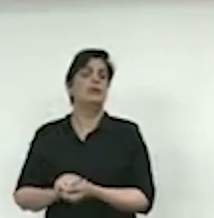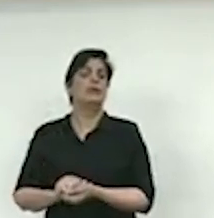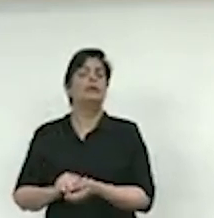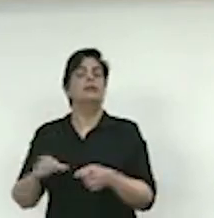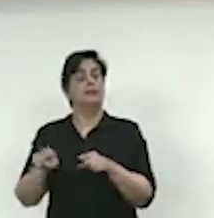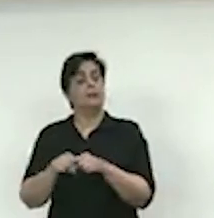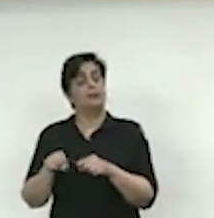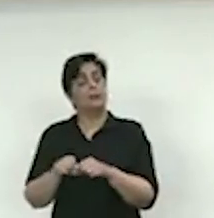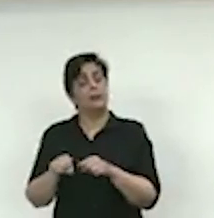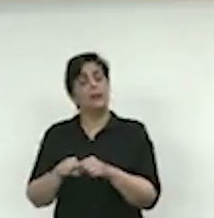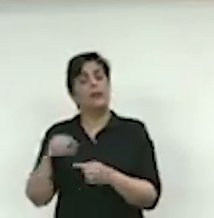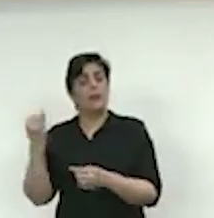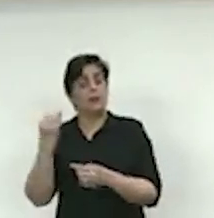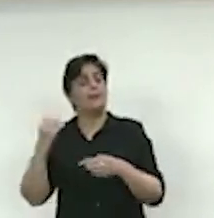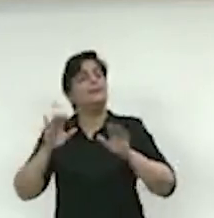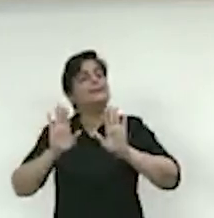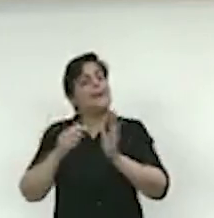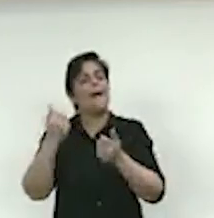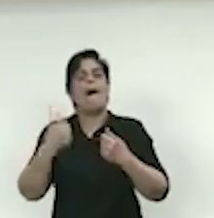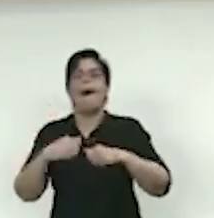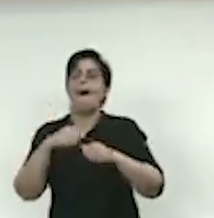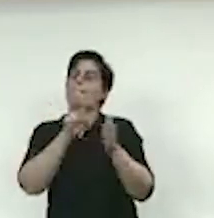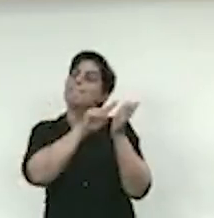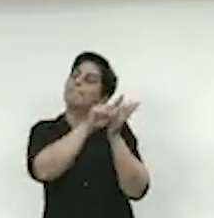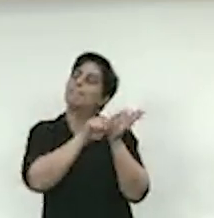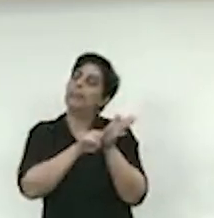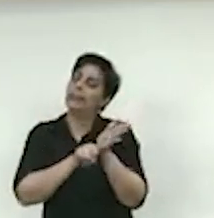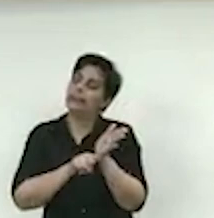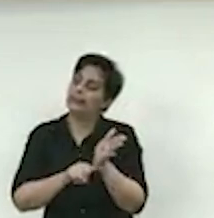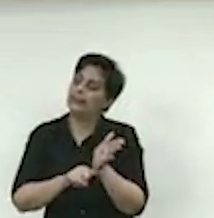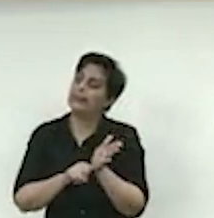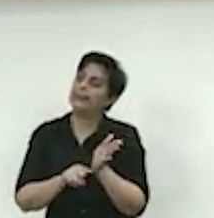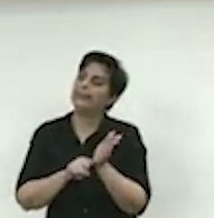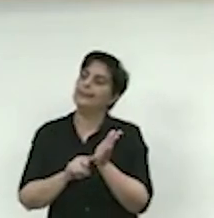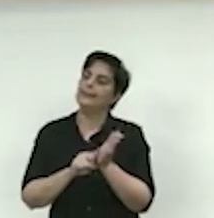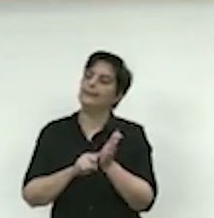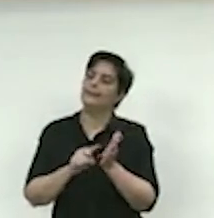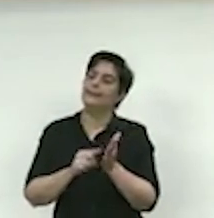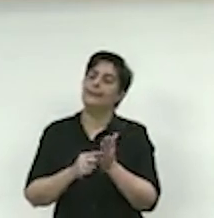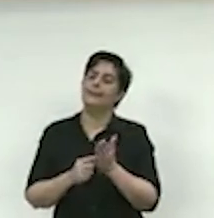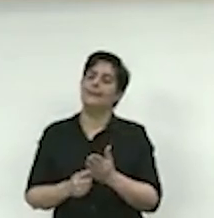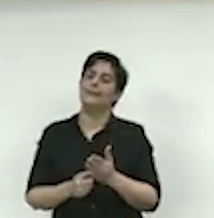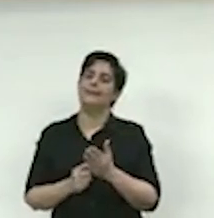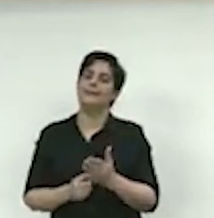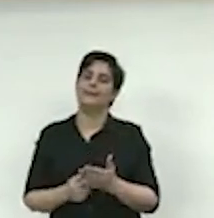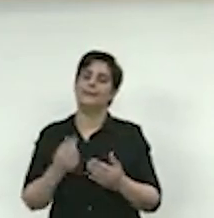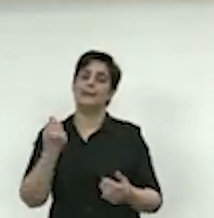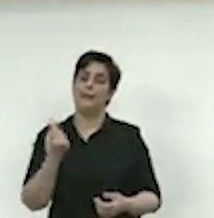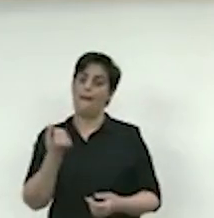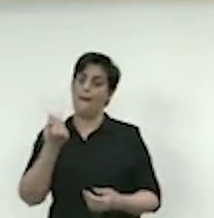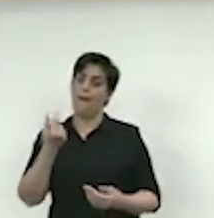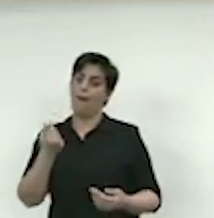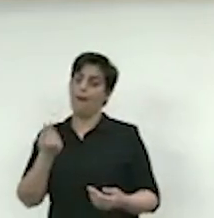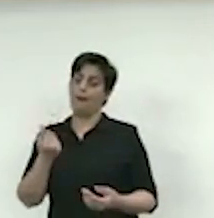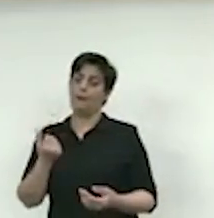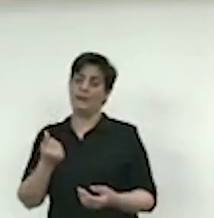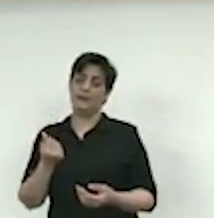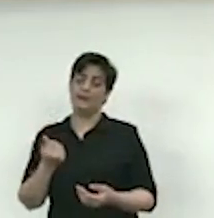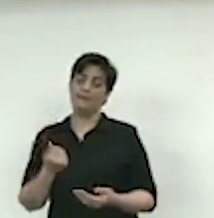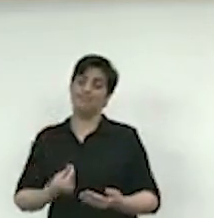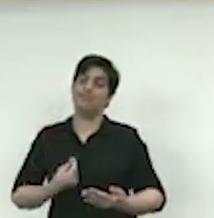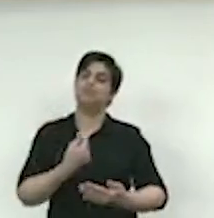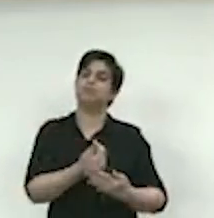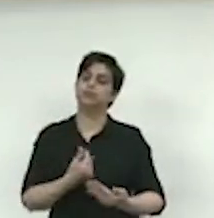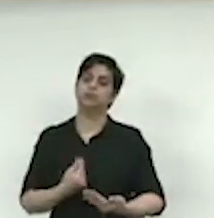mas nós precisamos investigar a qualidade do investimento com os recursos públicos. Então, essa é a nossa intenção com esse requerimento, para